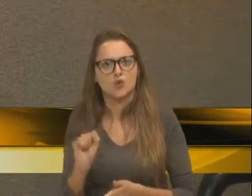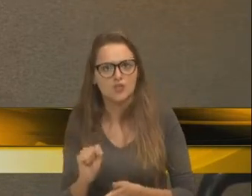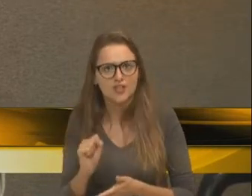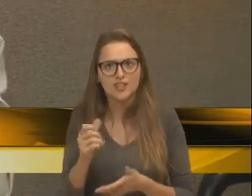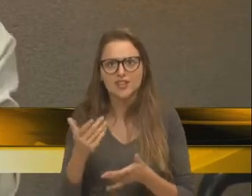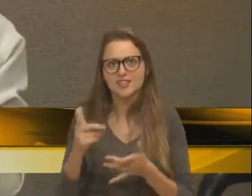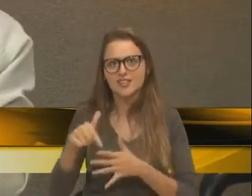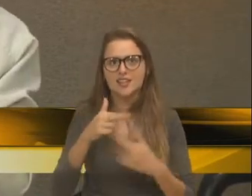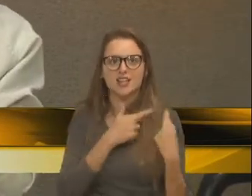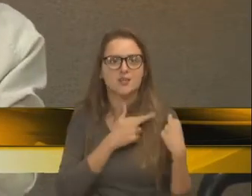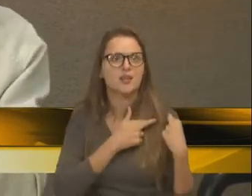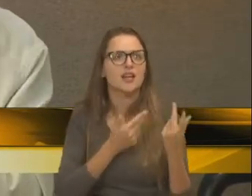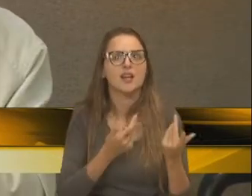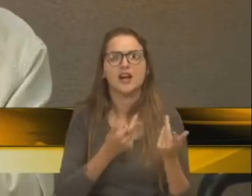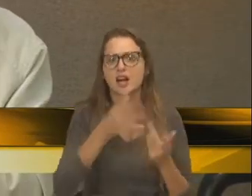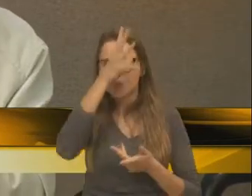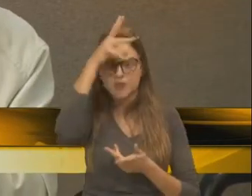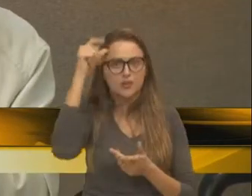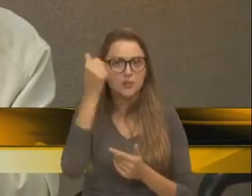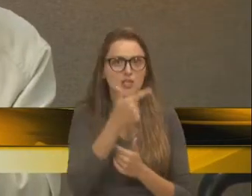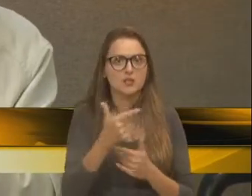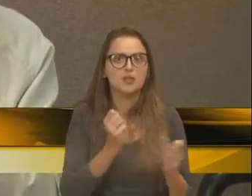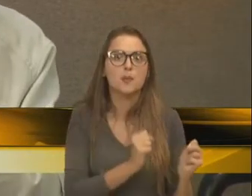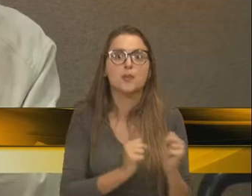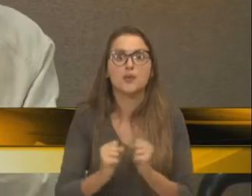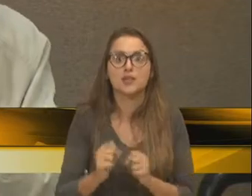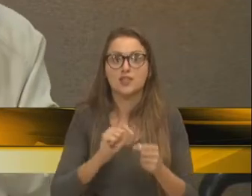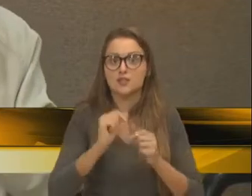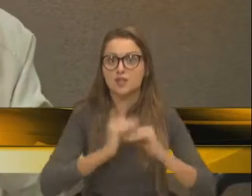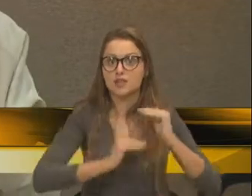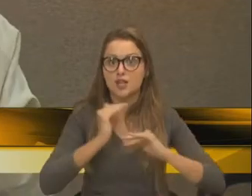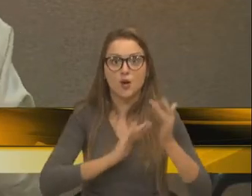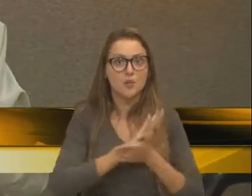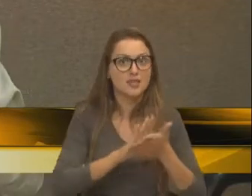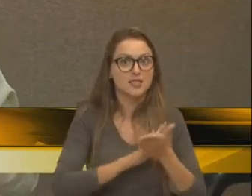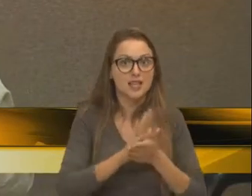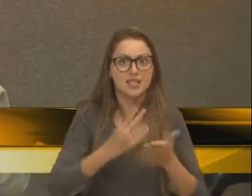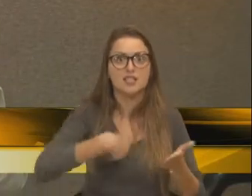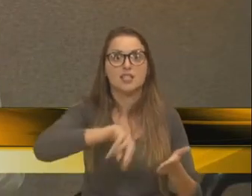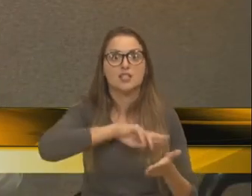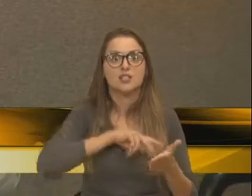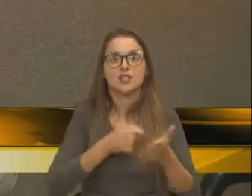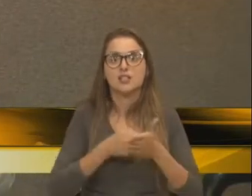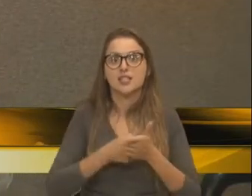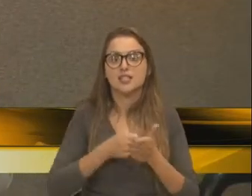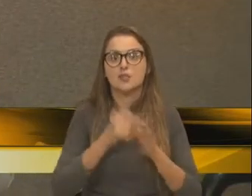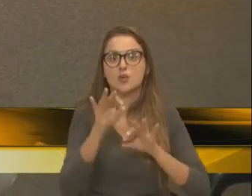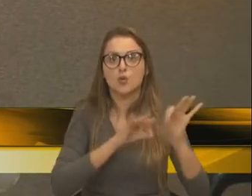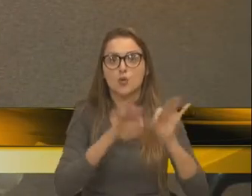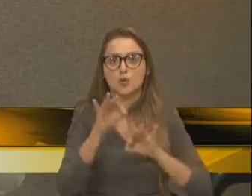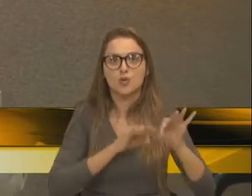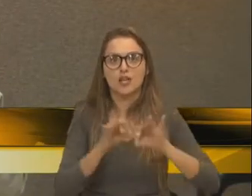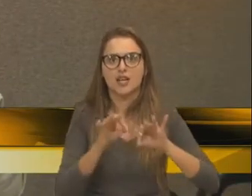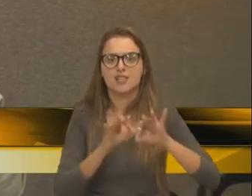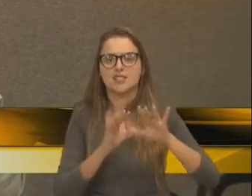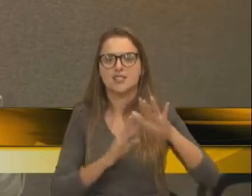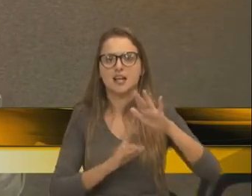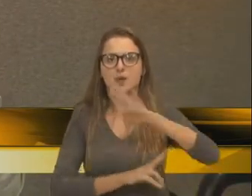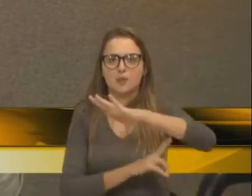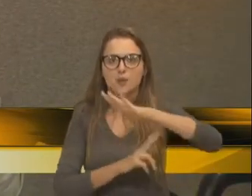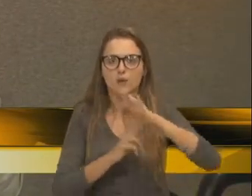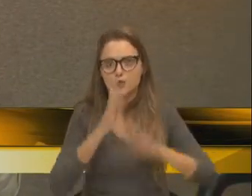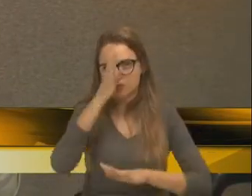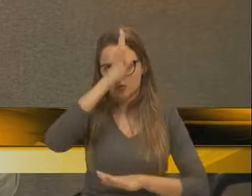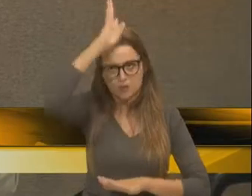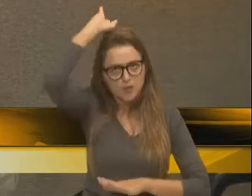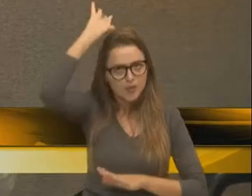município não tinha autonomia nenhuma de fazer obra. Nós tentamos fazer a alça para o corpo de bombeiros, mas foi embargada e está embargada até